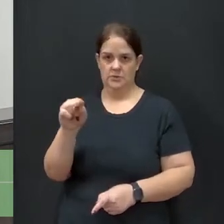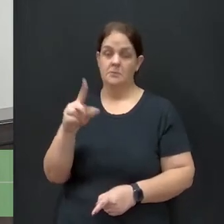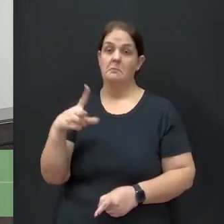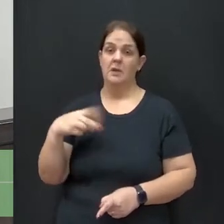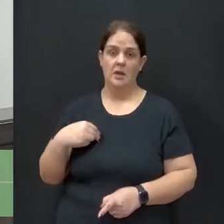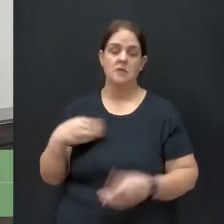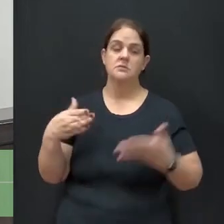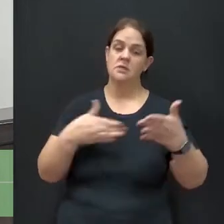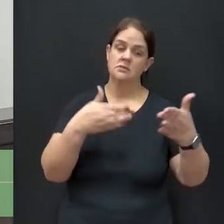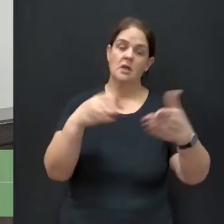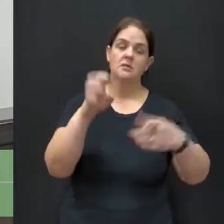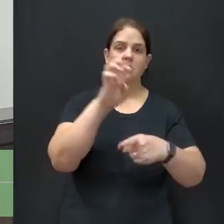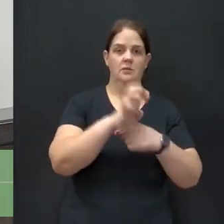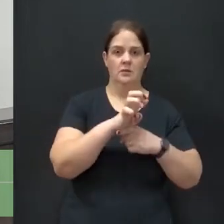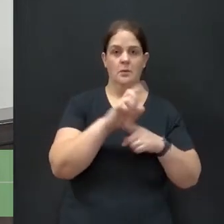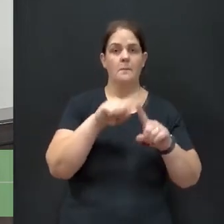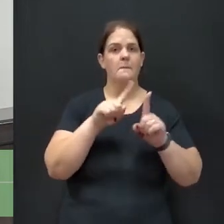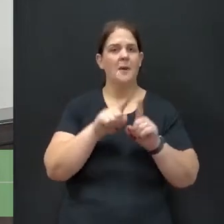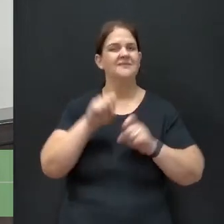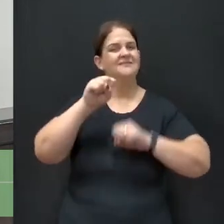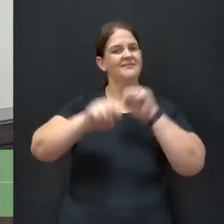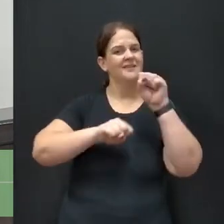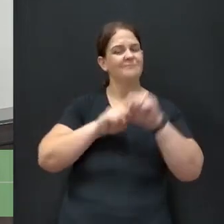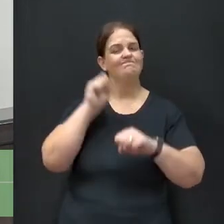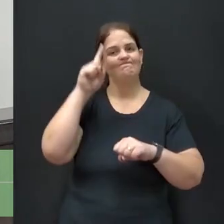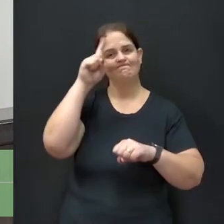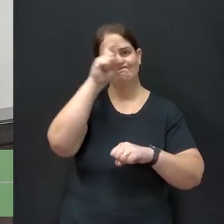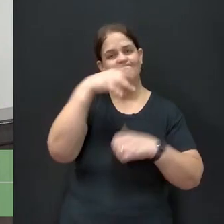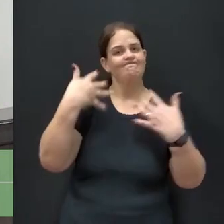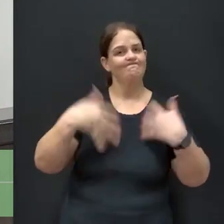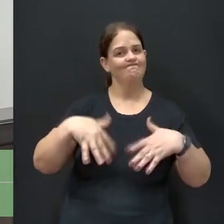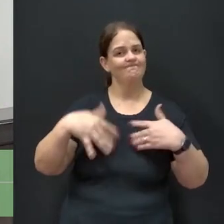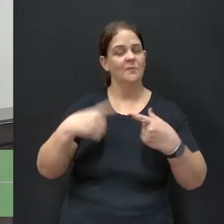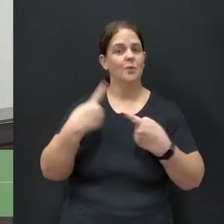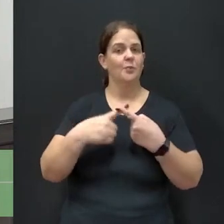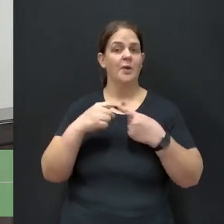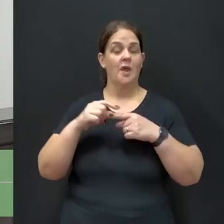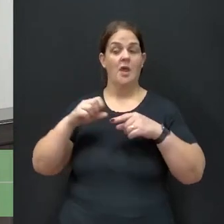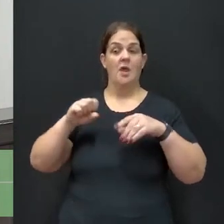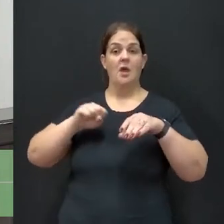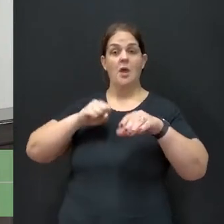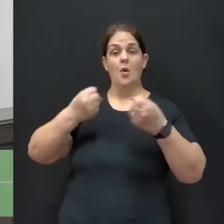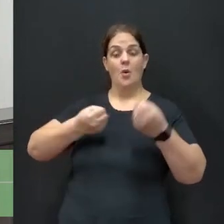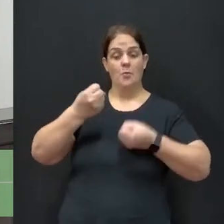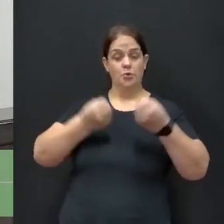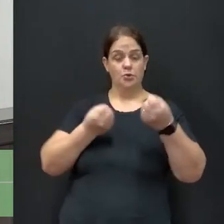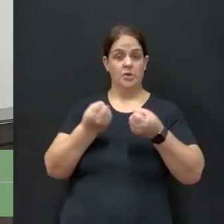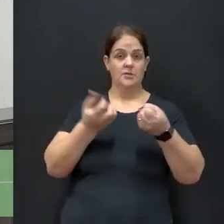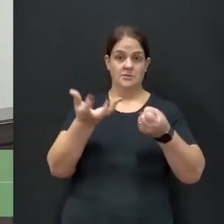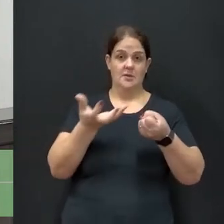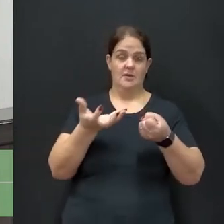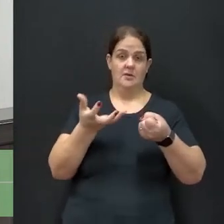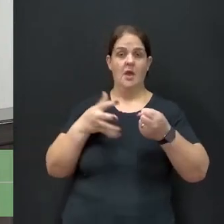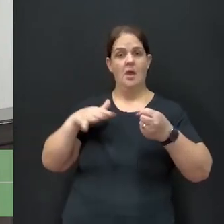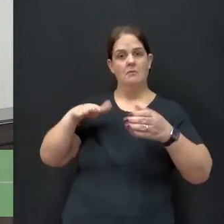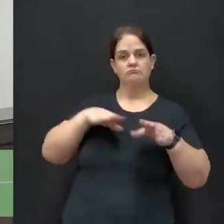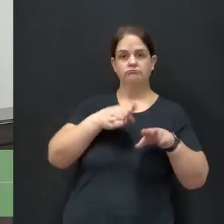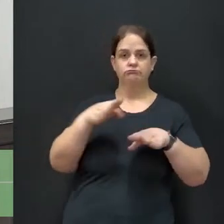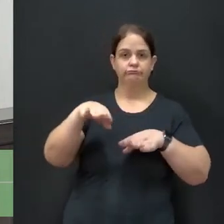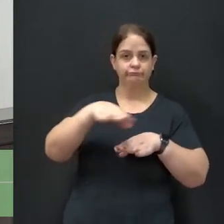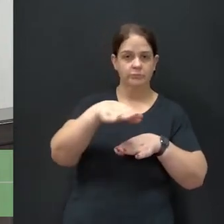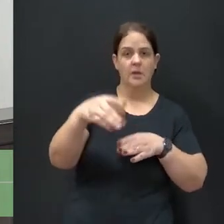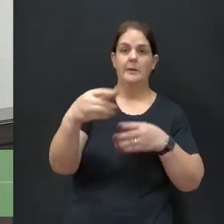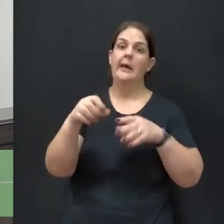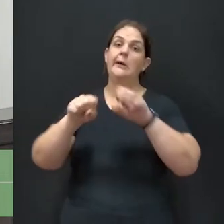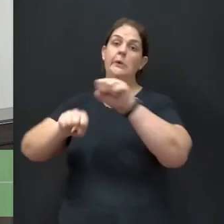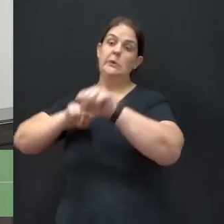questão do ciclista é complicada porque sempre há aquele conflito. O motorista que quer transitar e que não quer que o ciclista esteja lá, o ciclista que